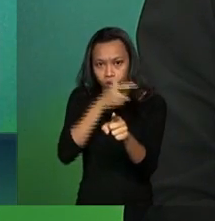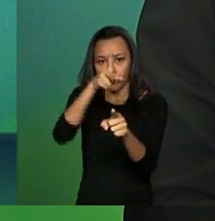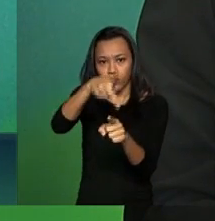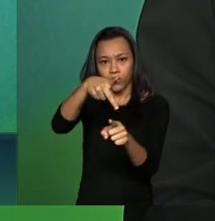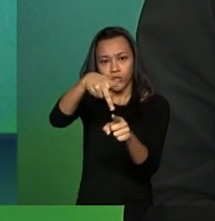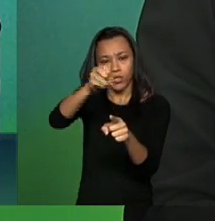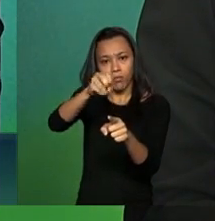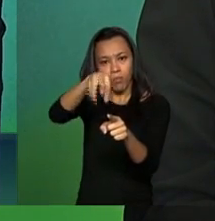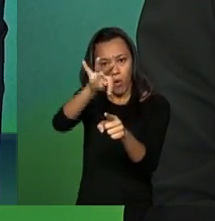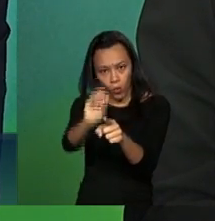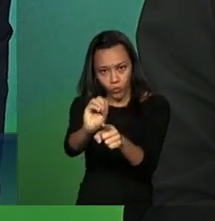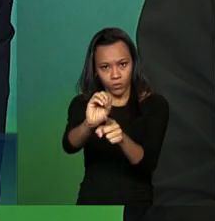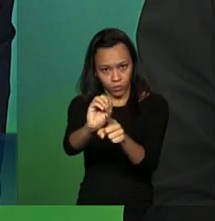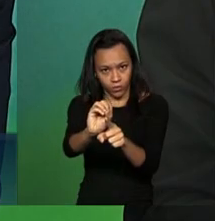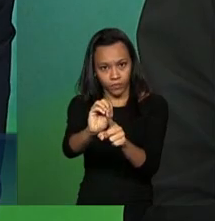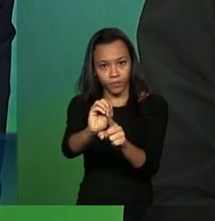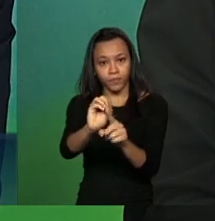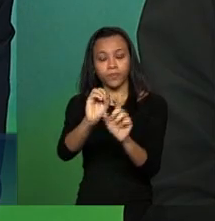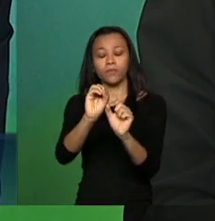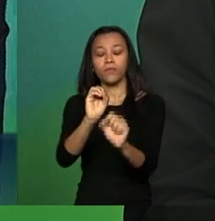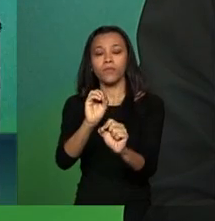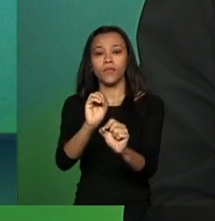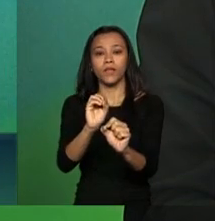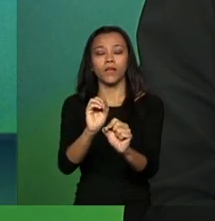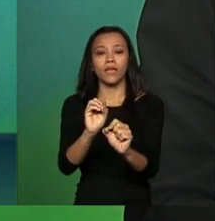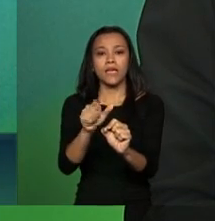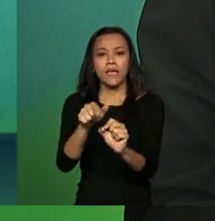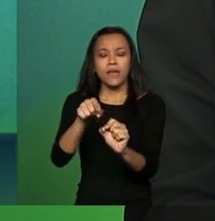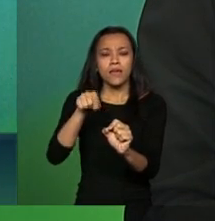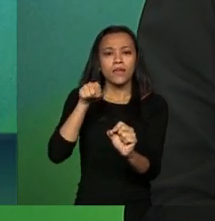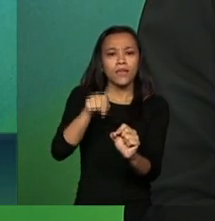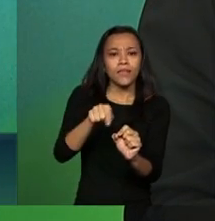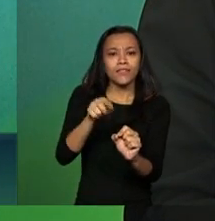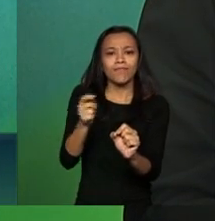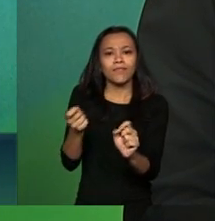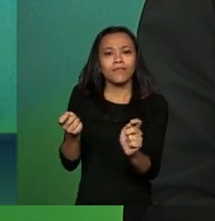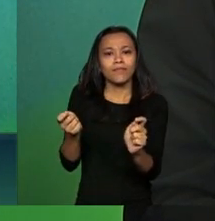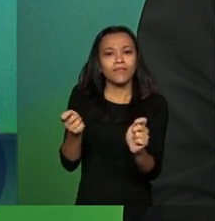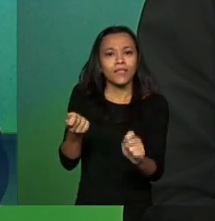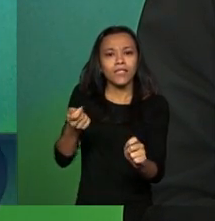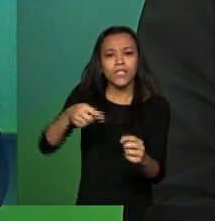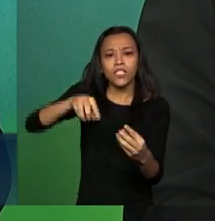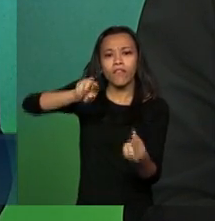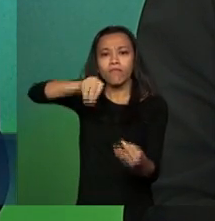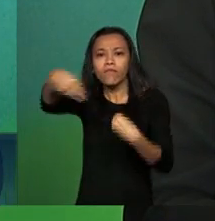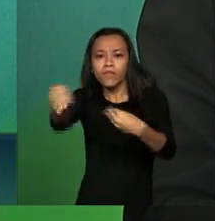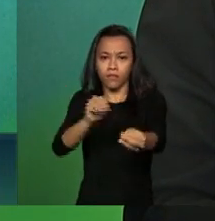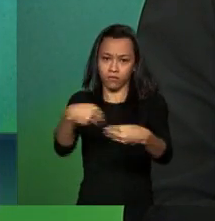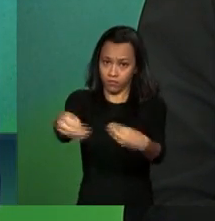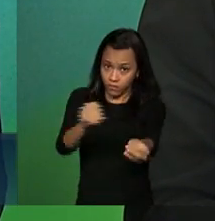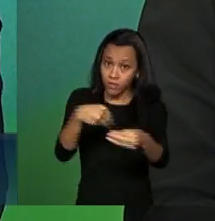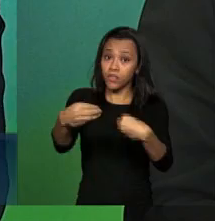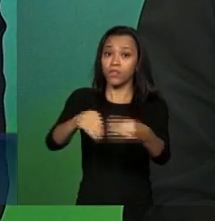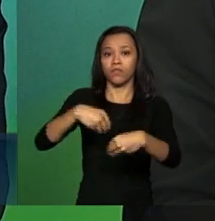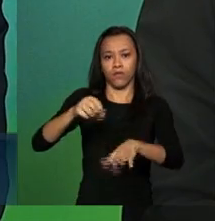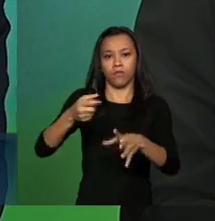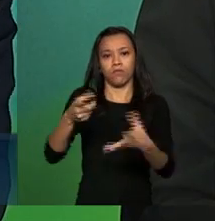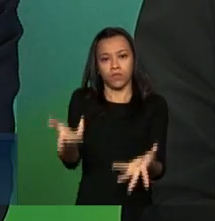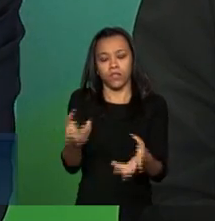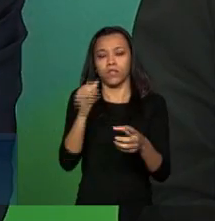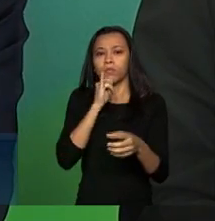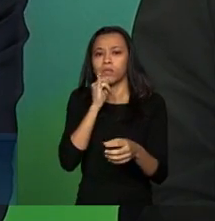afaste a incidência do fator previdenciário, ele seja móvel, ele consiga evoluir no tempo